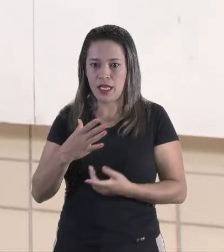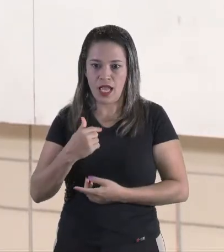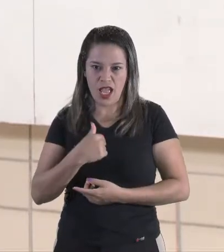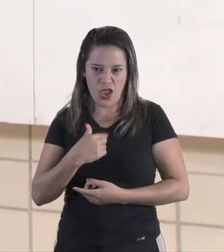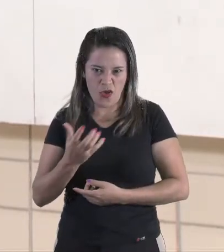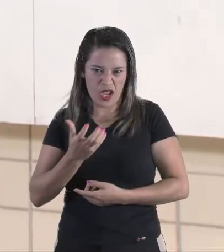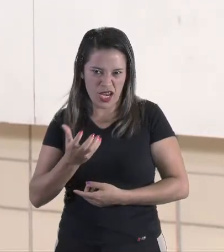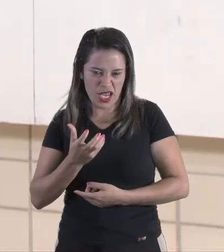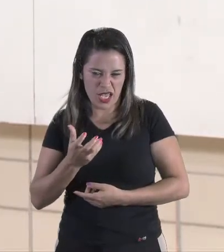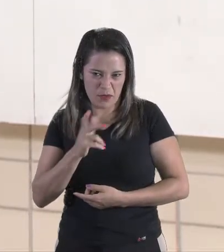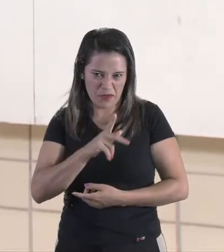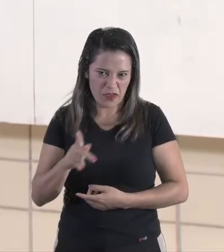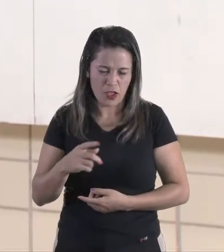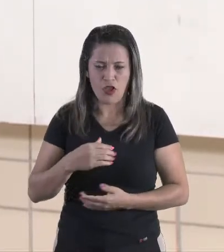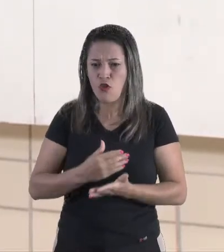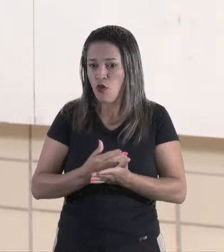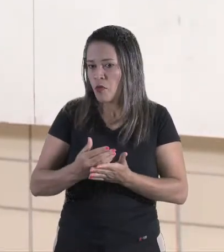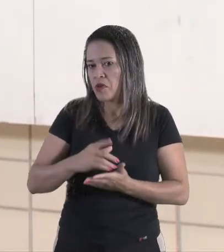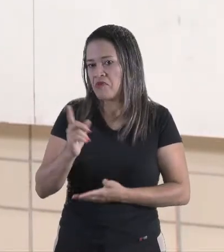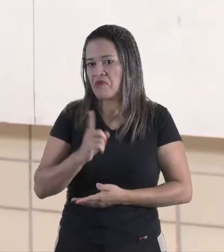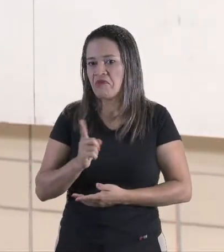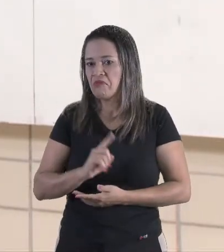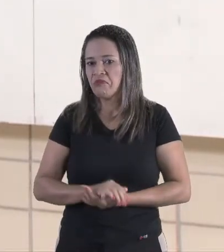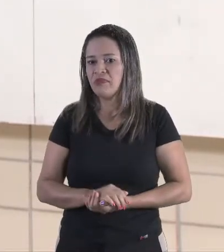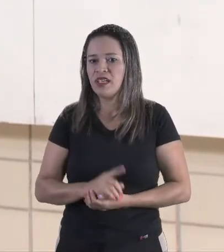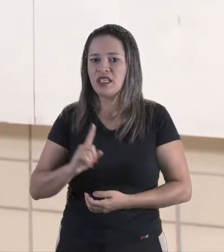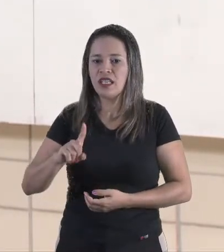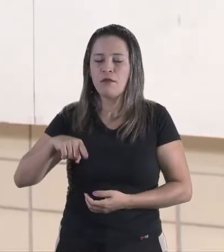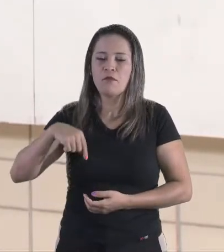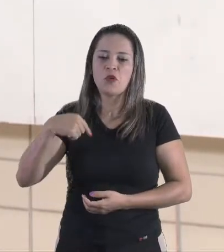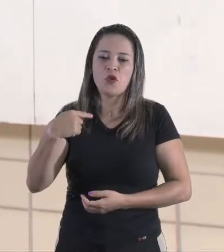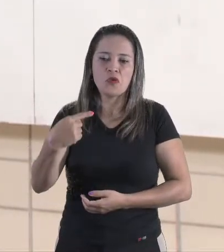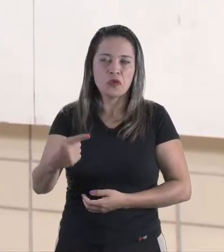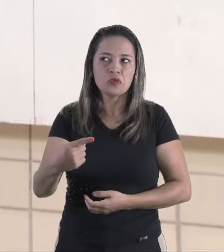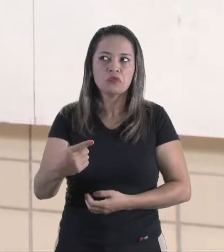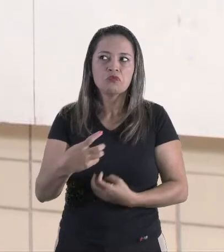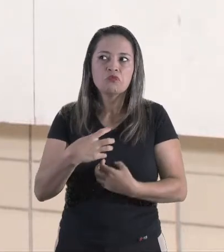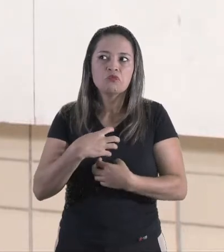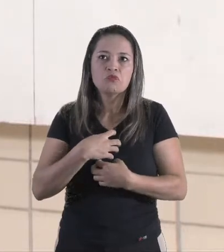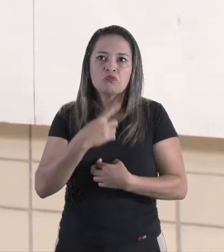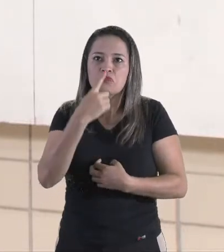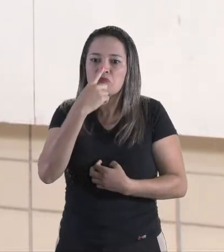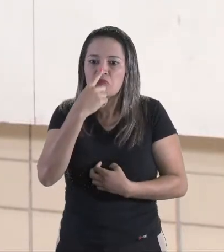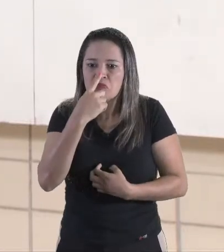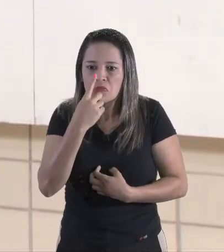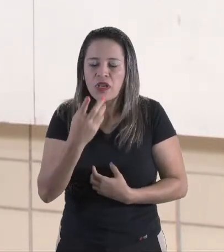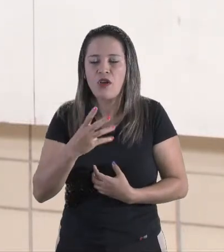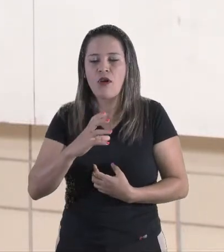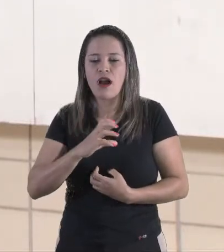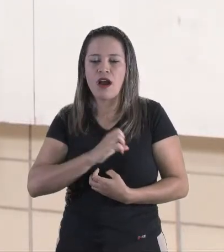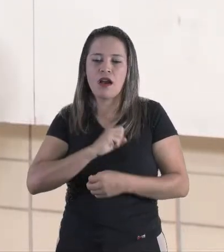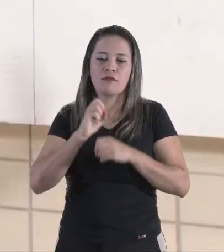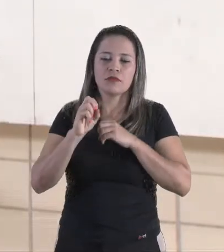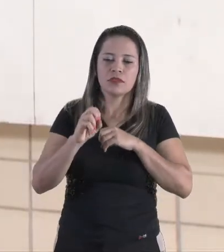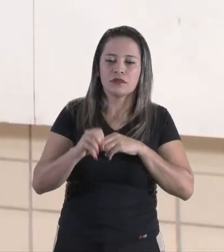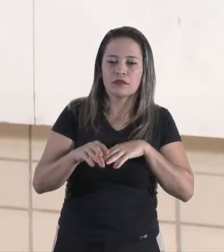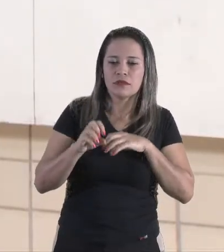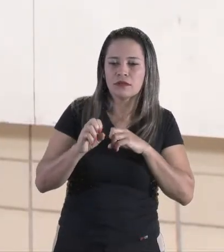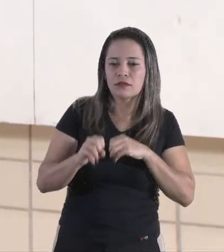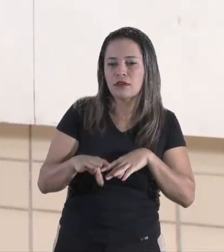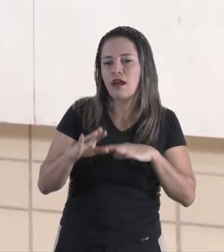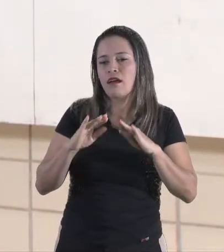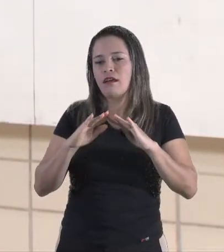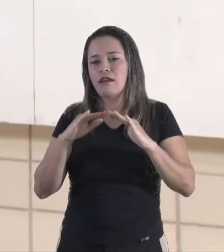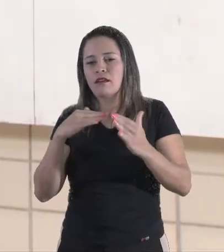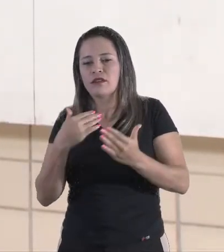no início não. Mas eu passei a gostar e eu amo ensinar, estar ali na escola,